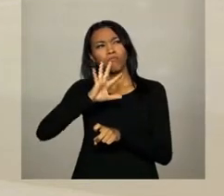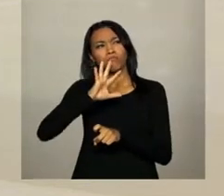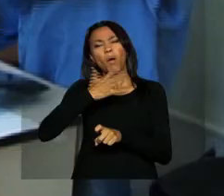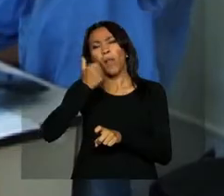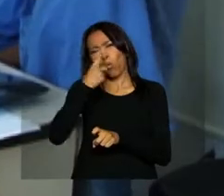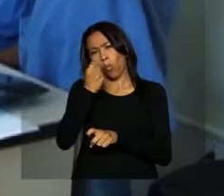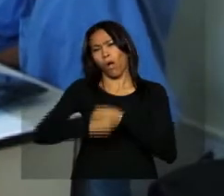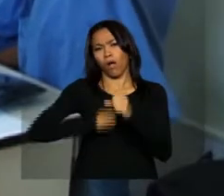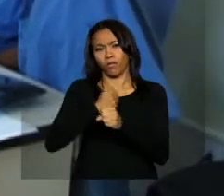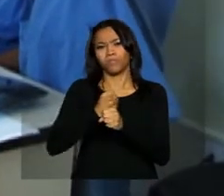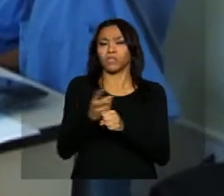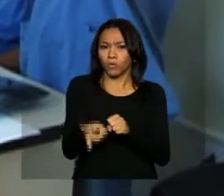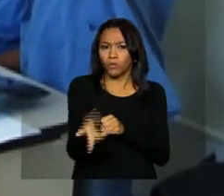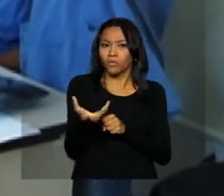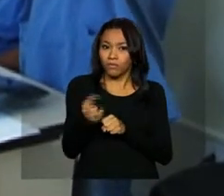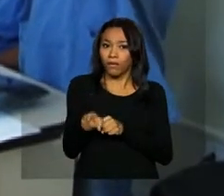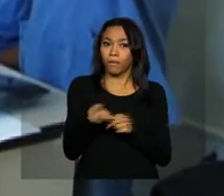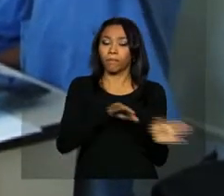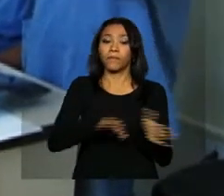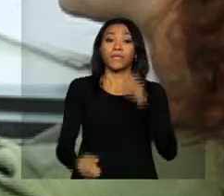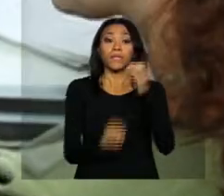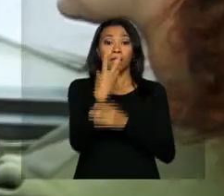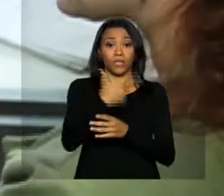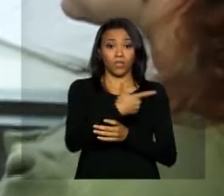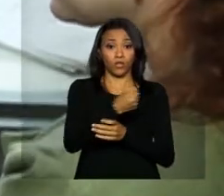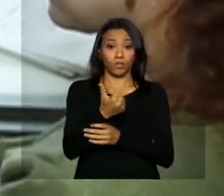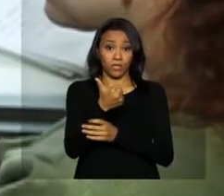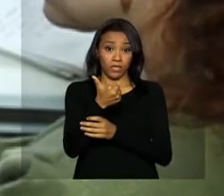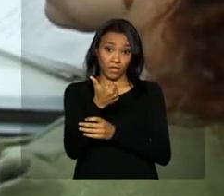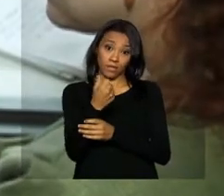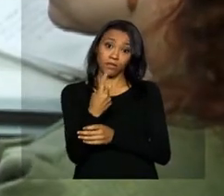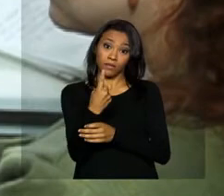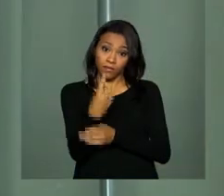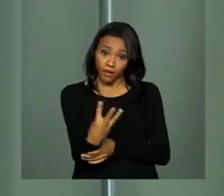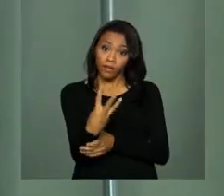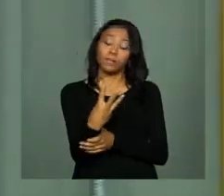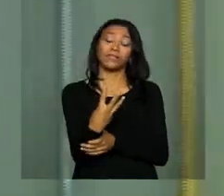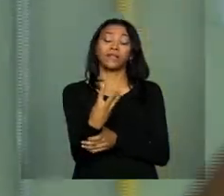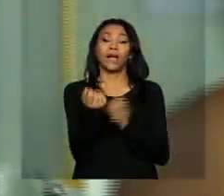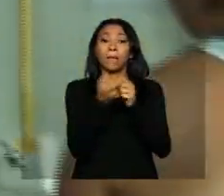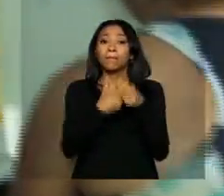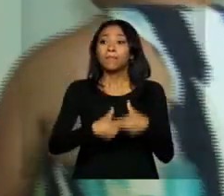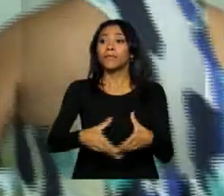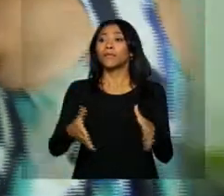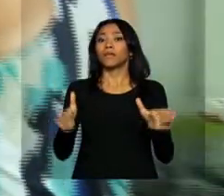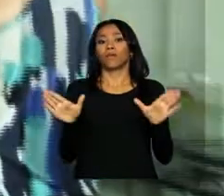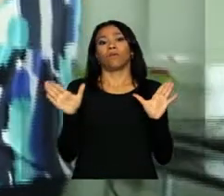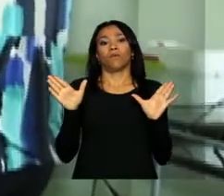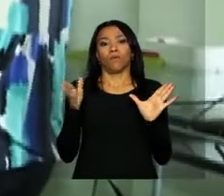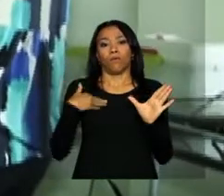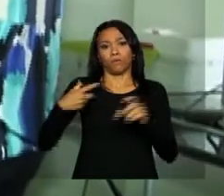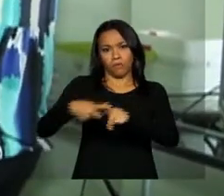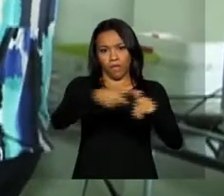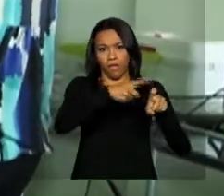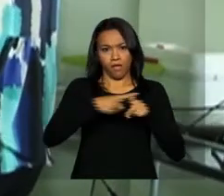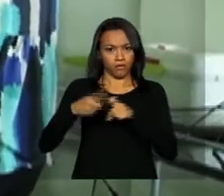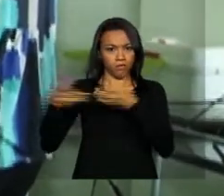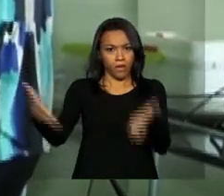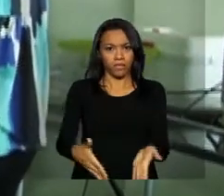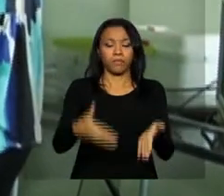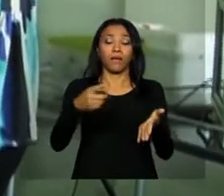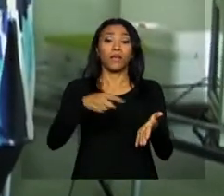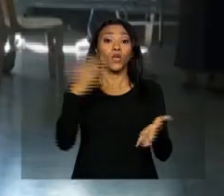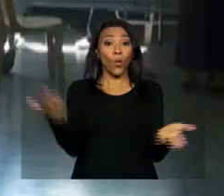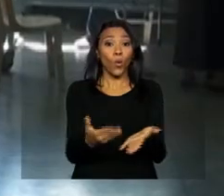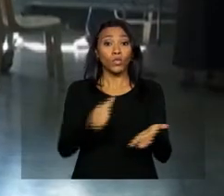programa. Criado em 2013, o programa ampliou a presença de médicos em todo o Brasil e hoje já são